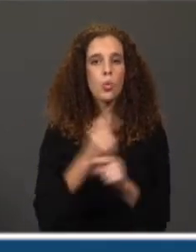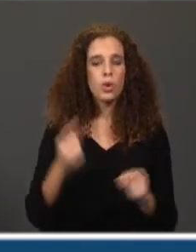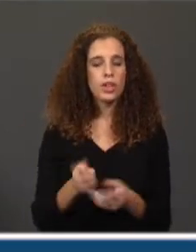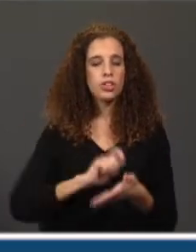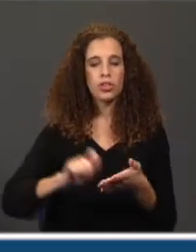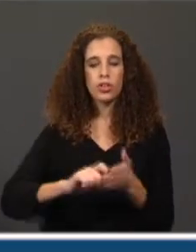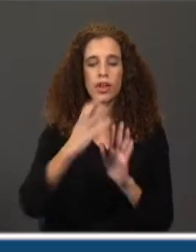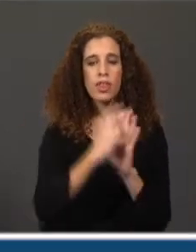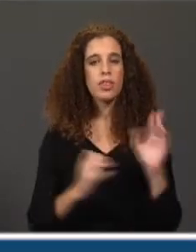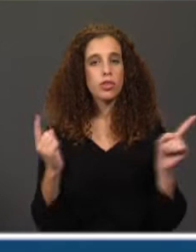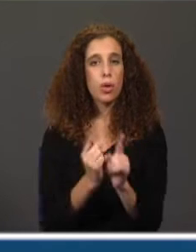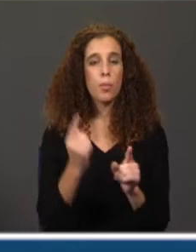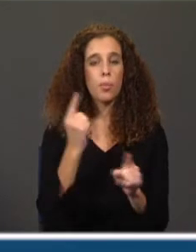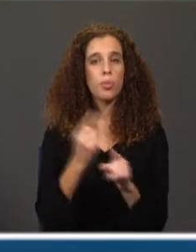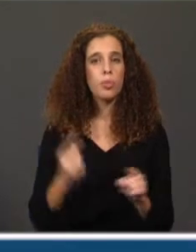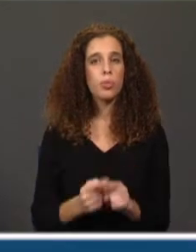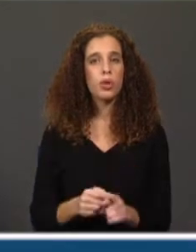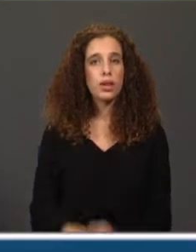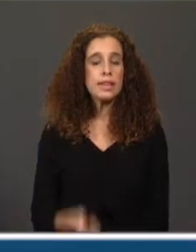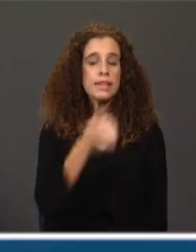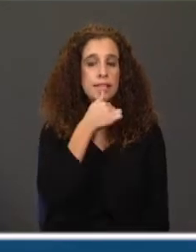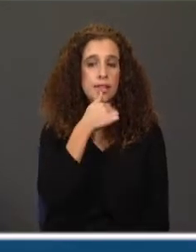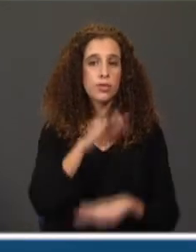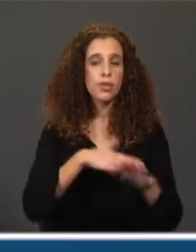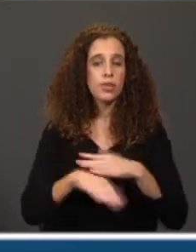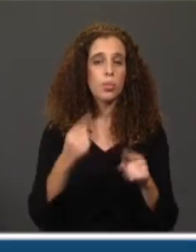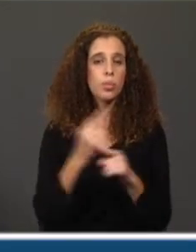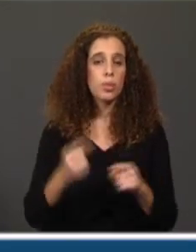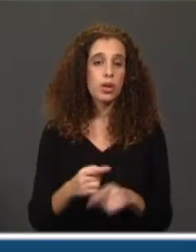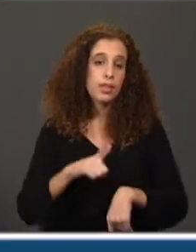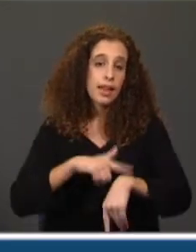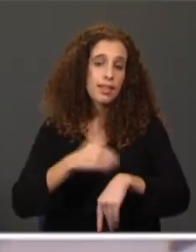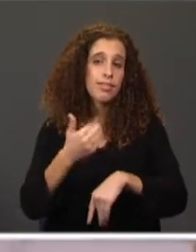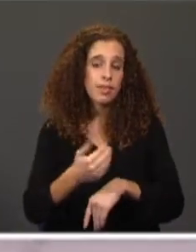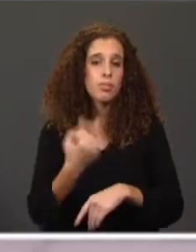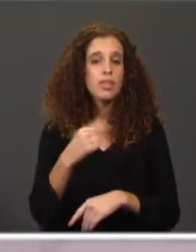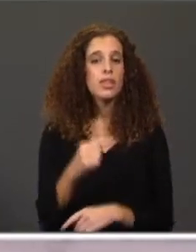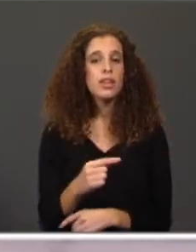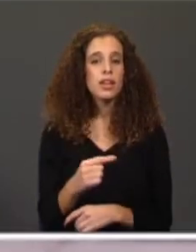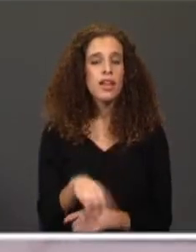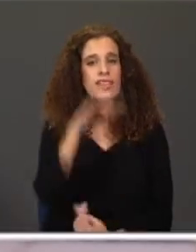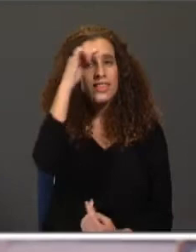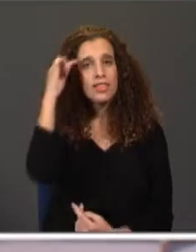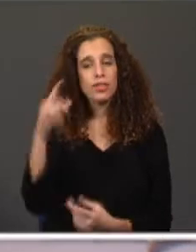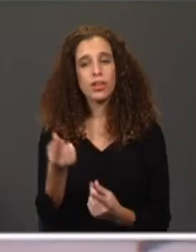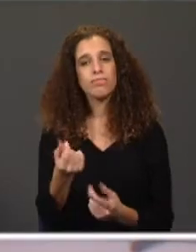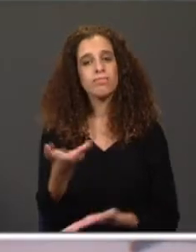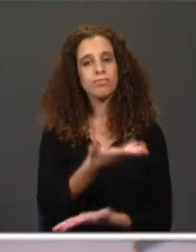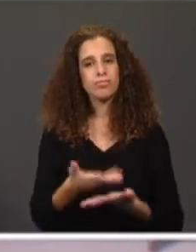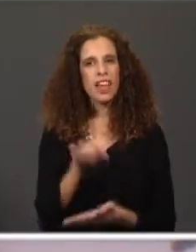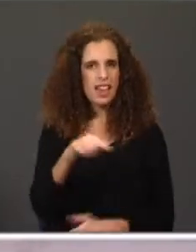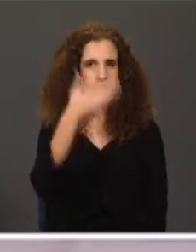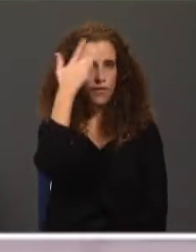visto que tomou essa decisão para se sustentar numa altura em que estava com dificuldades económicas. E não foi muito difícil de perceber esta.